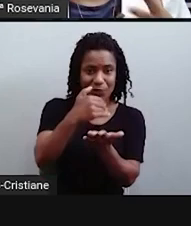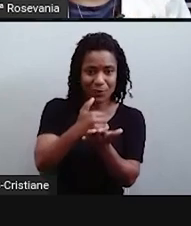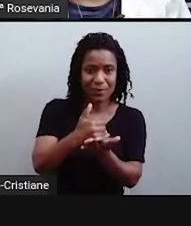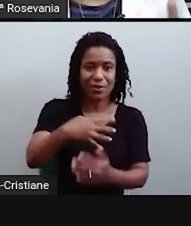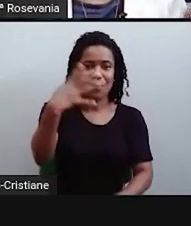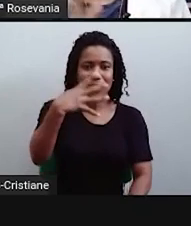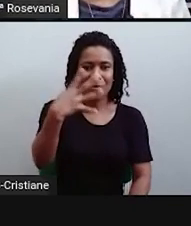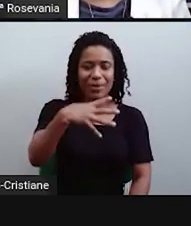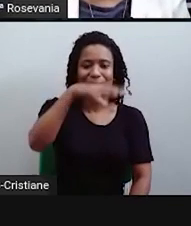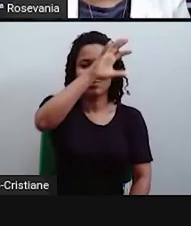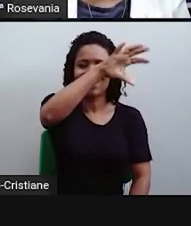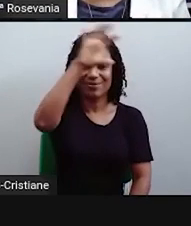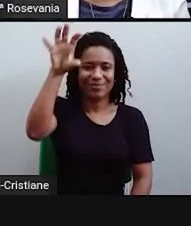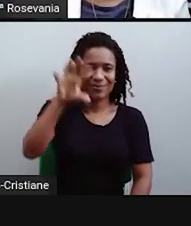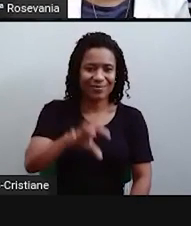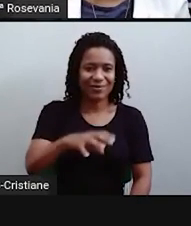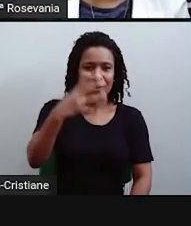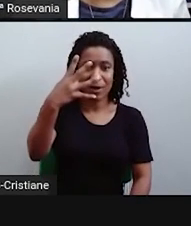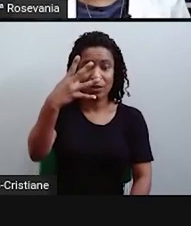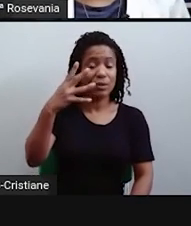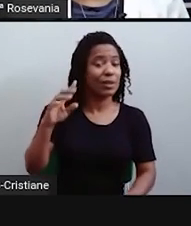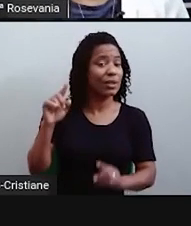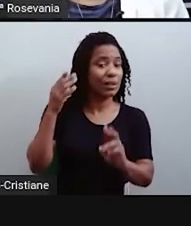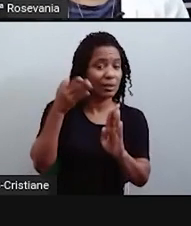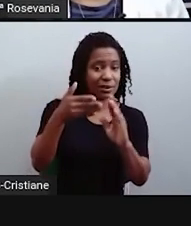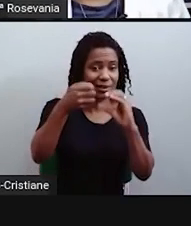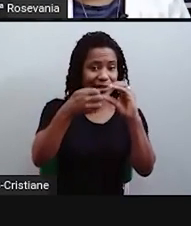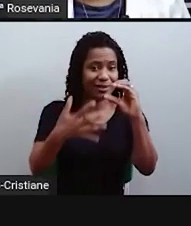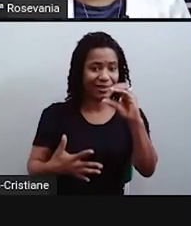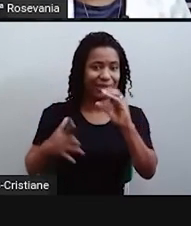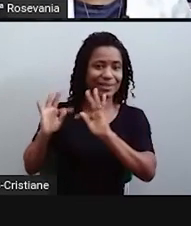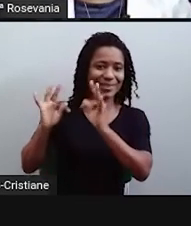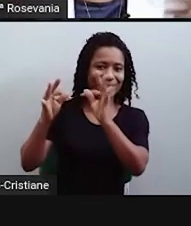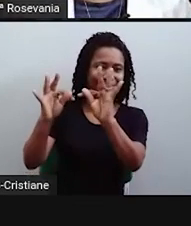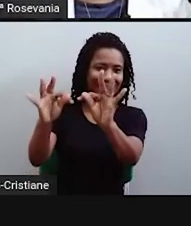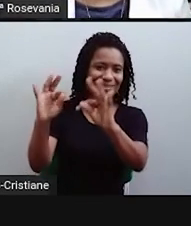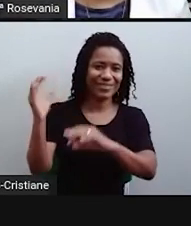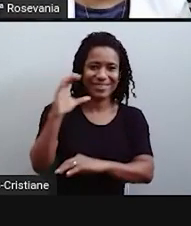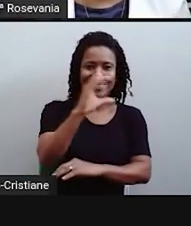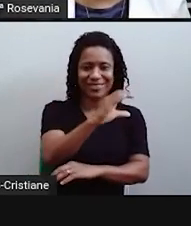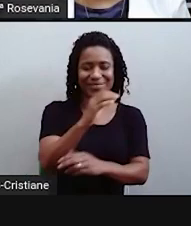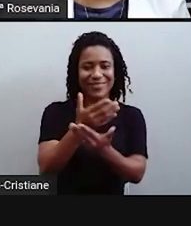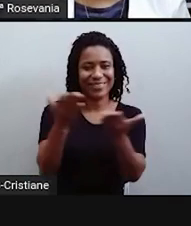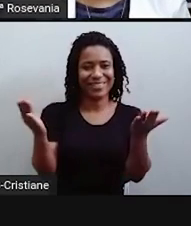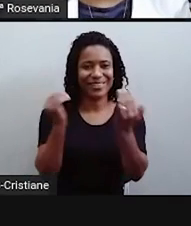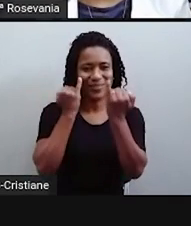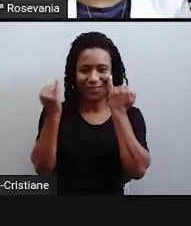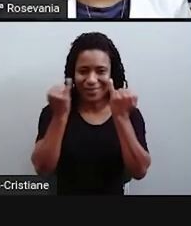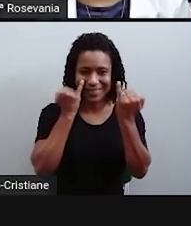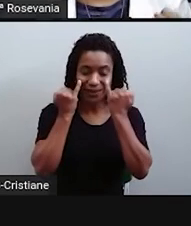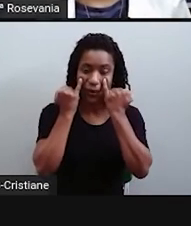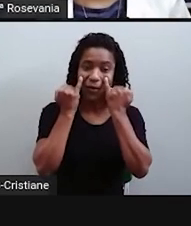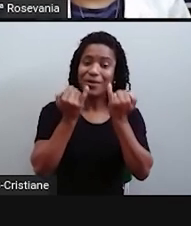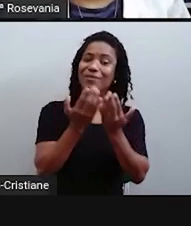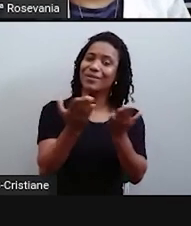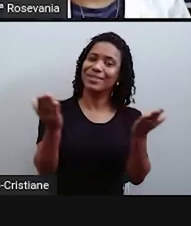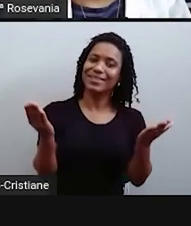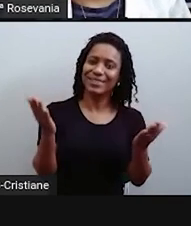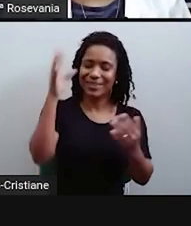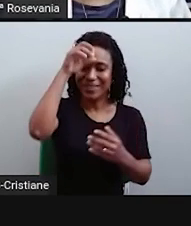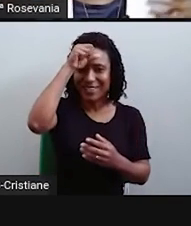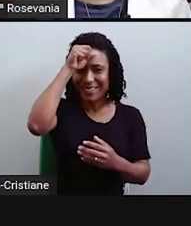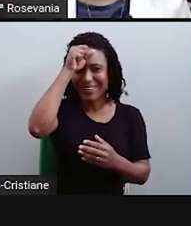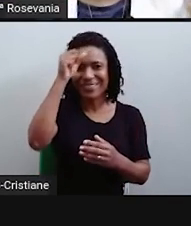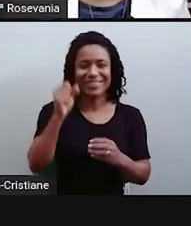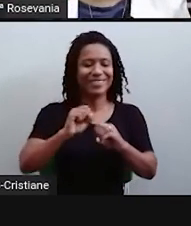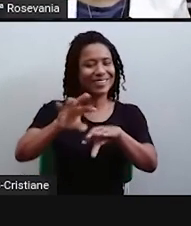mais em consideração o meio técnico-científico e informacional. Espero que vocês, né, tenham acompanhado direitinho a aula de